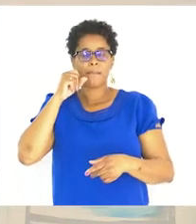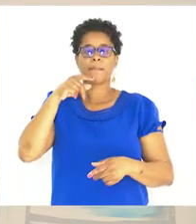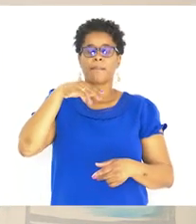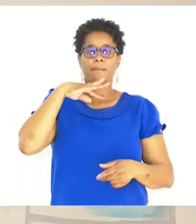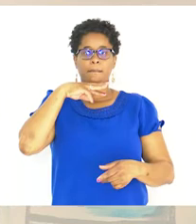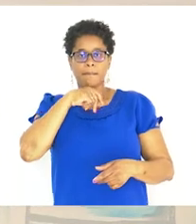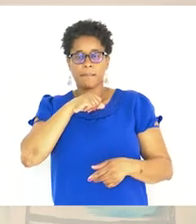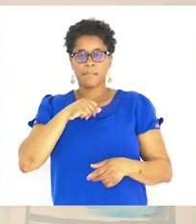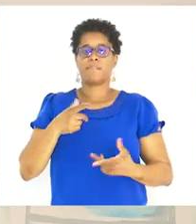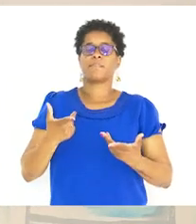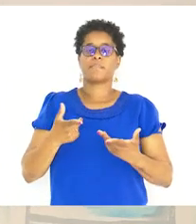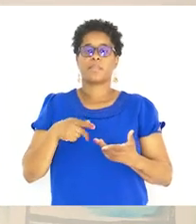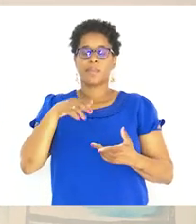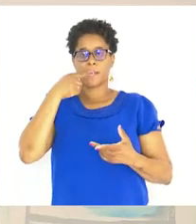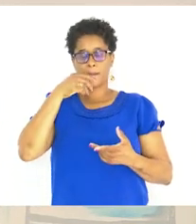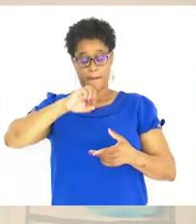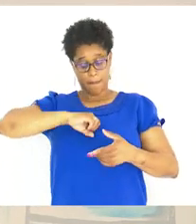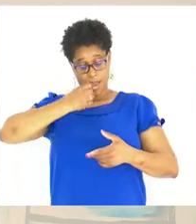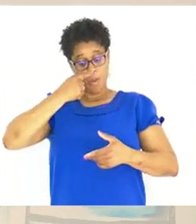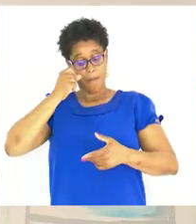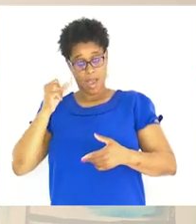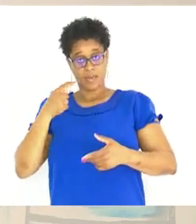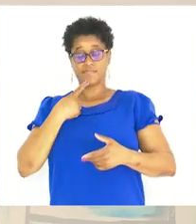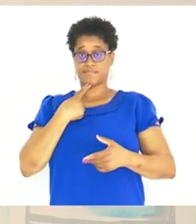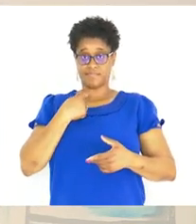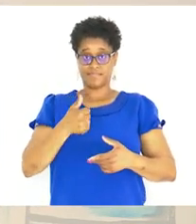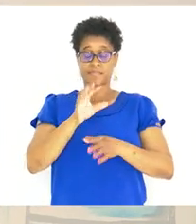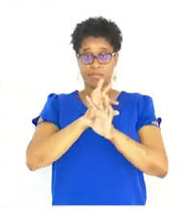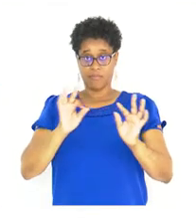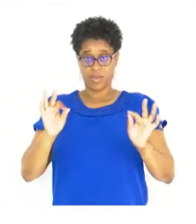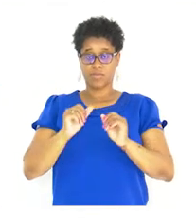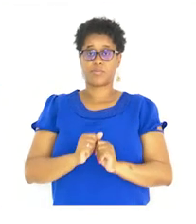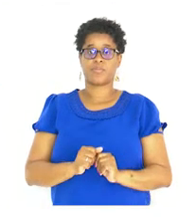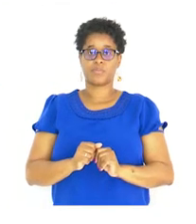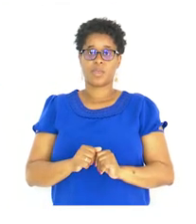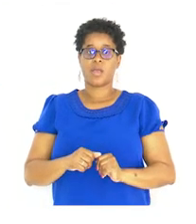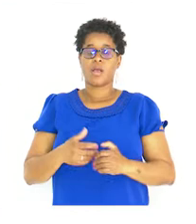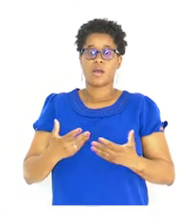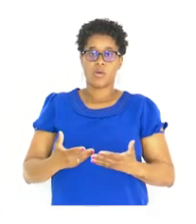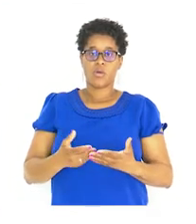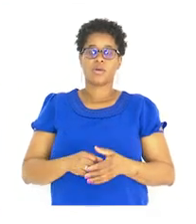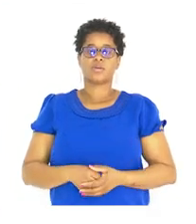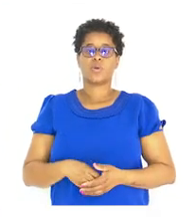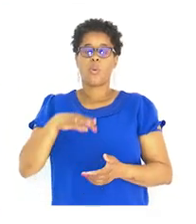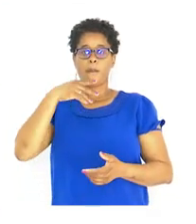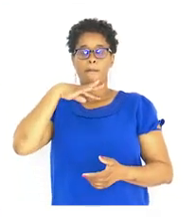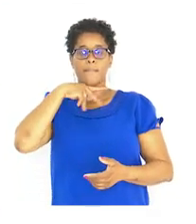Portanto Do meu Pai Perfeito Os pais